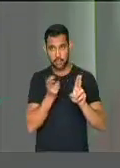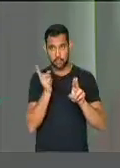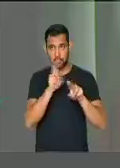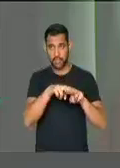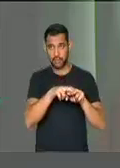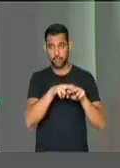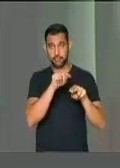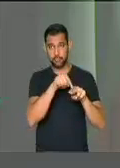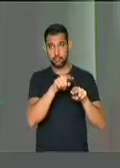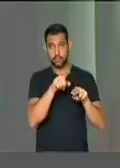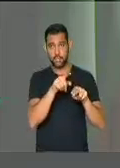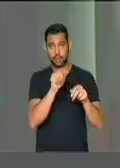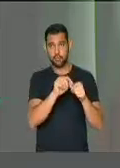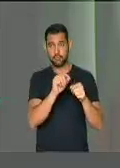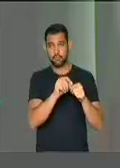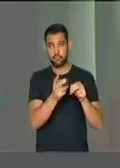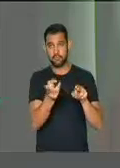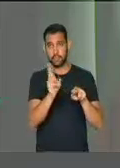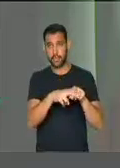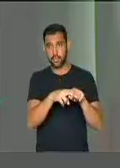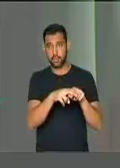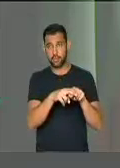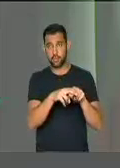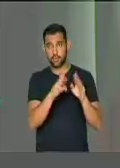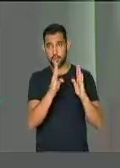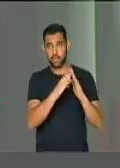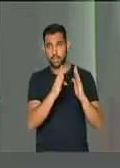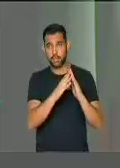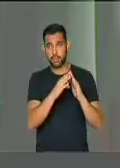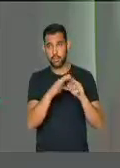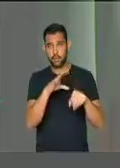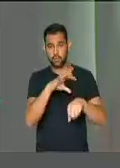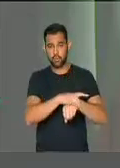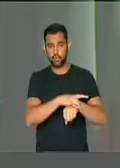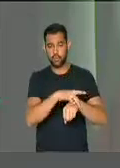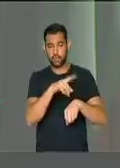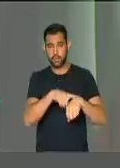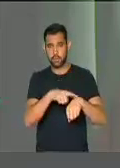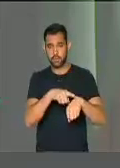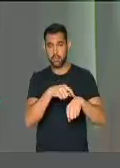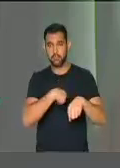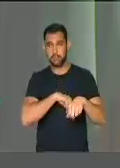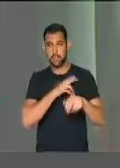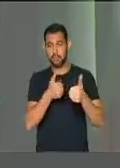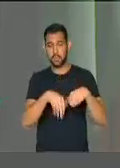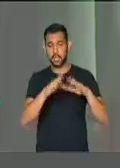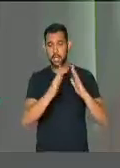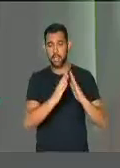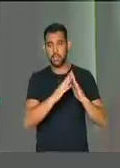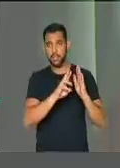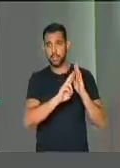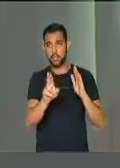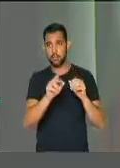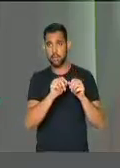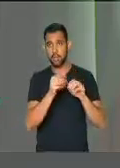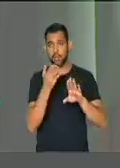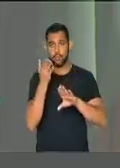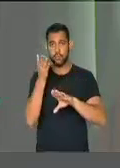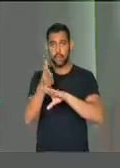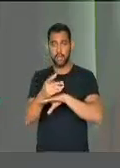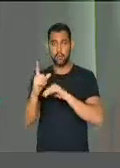presidiários, estão cumprindo agora, nas suas revidências, com tornozeleiras, suas penas, chamadas ao